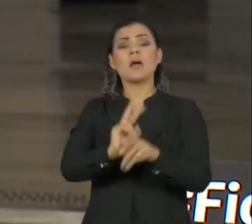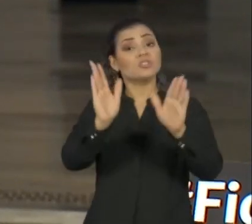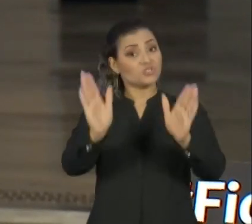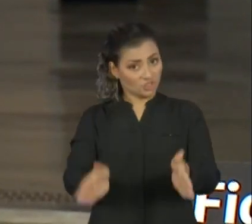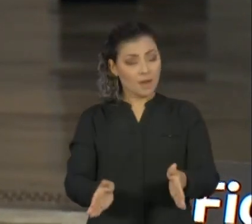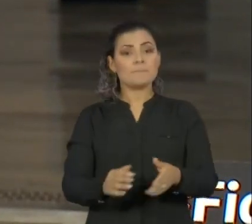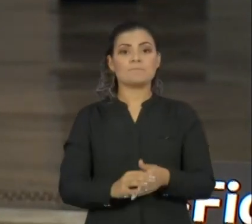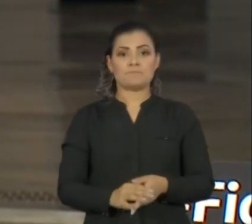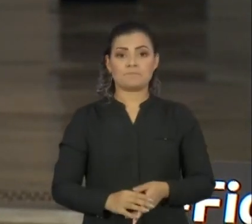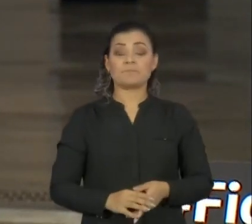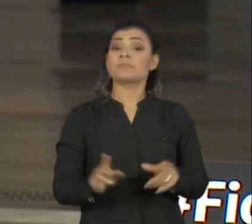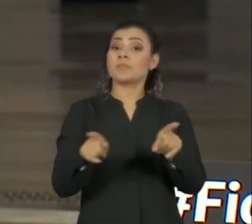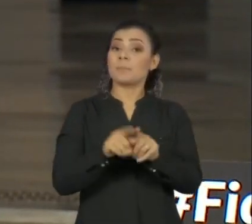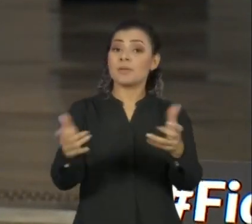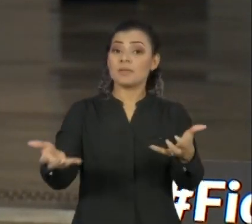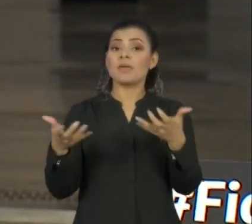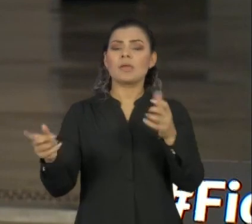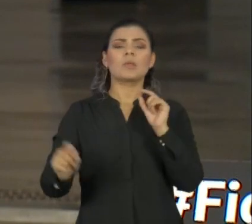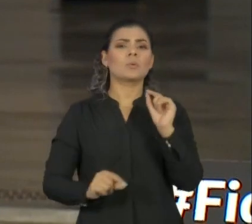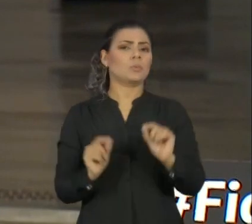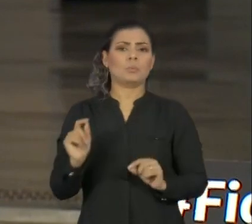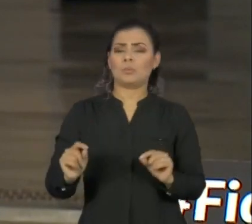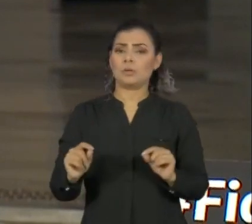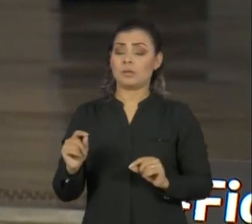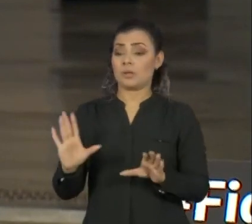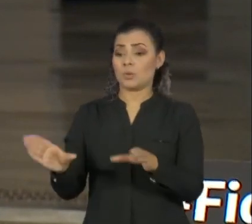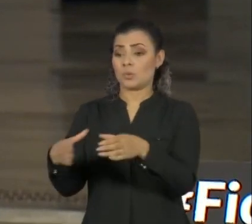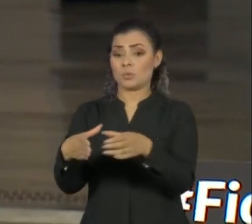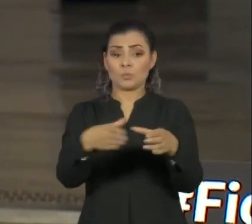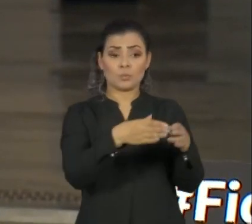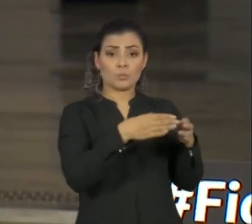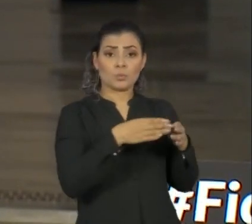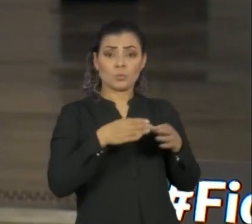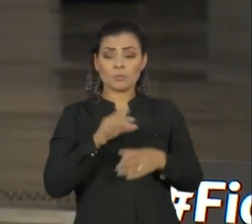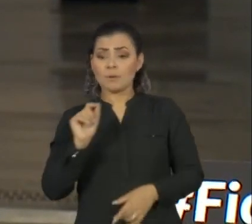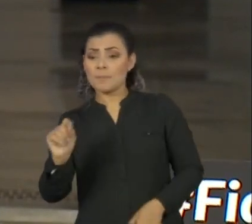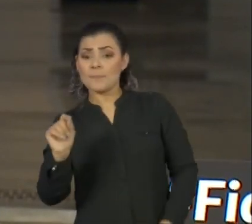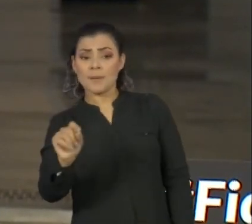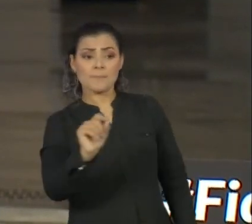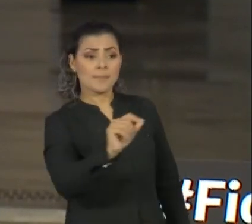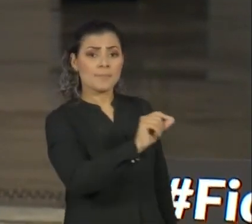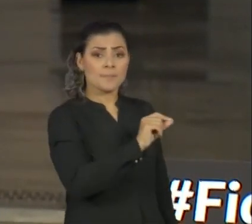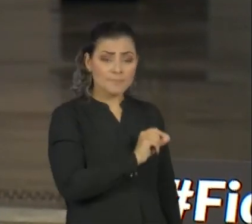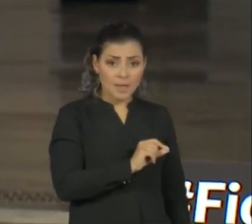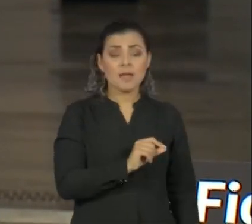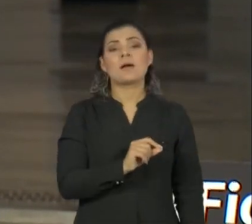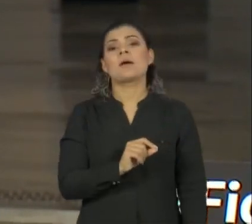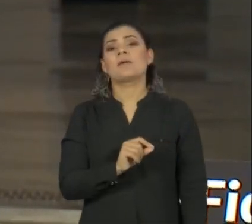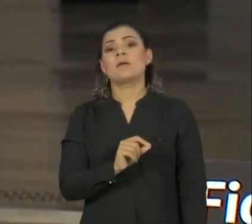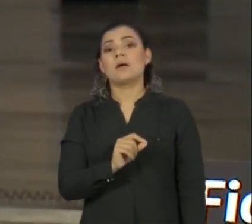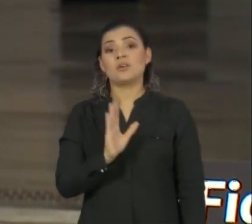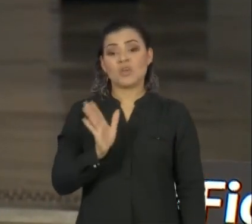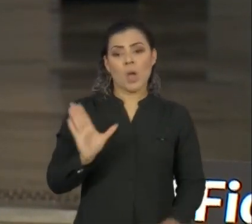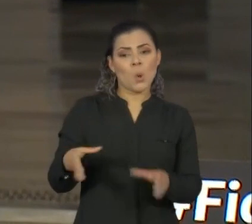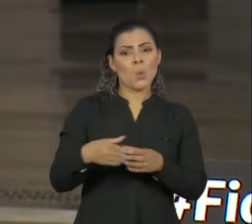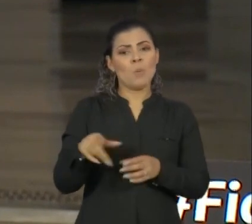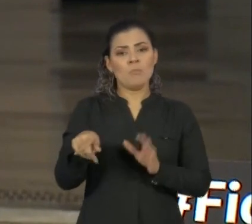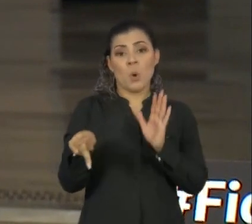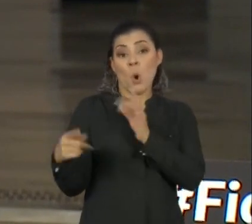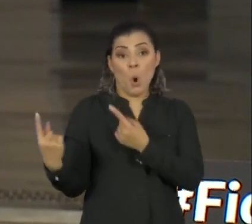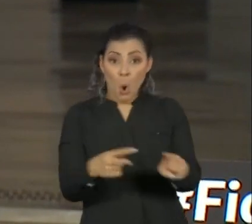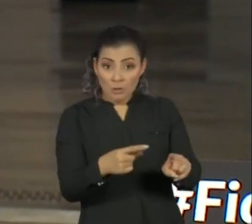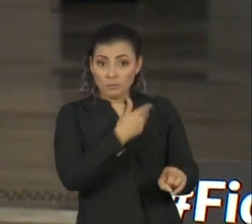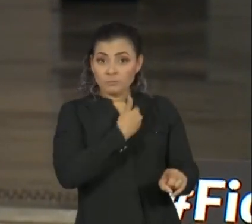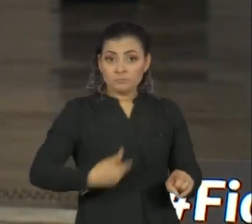exatamente buscando que os grupos que são antagônicos, um grupo pró-governo